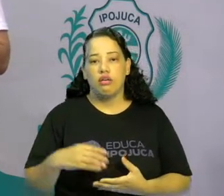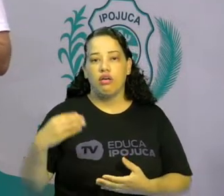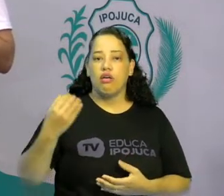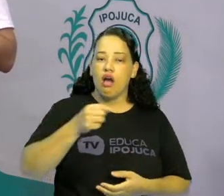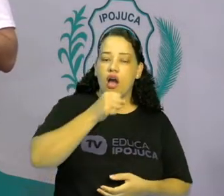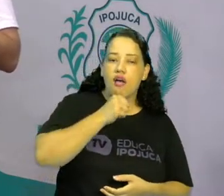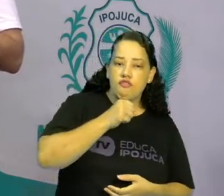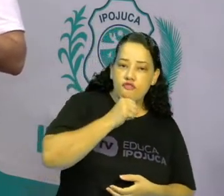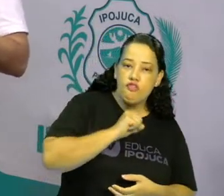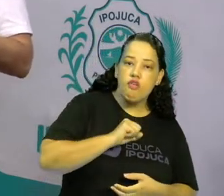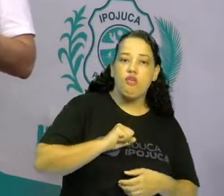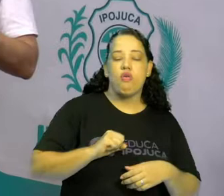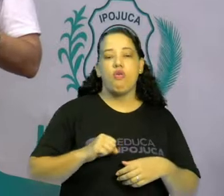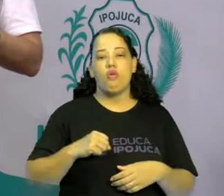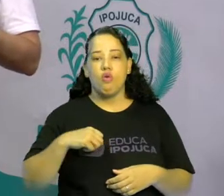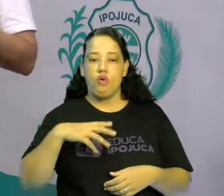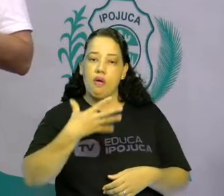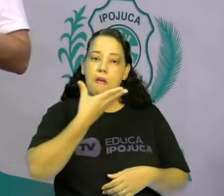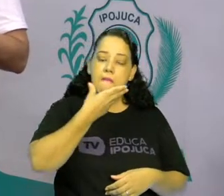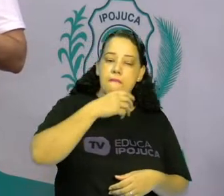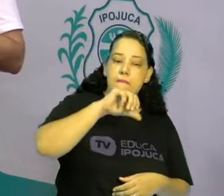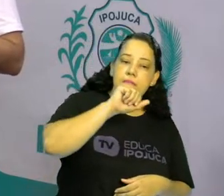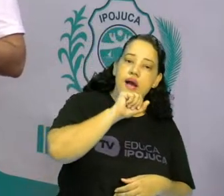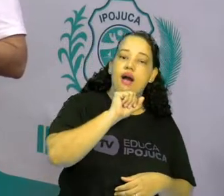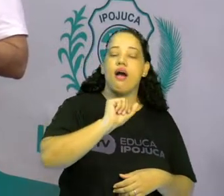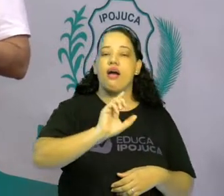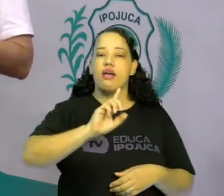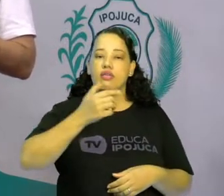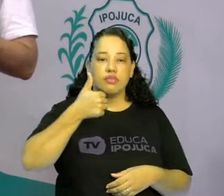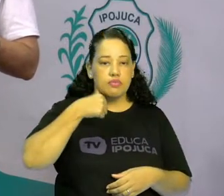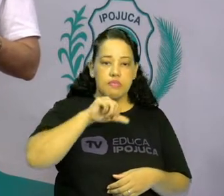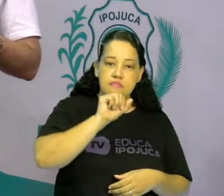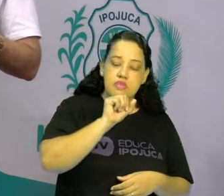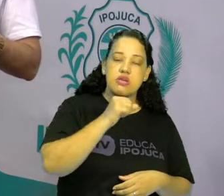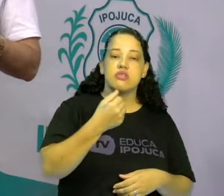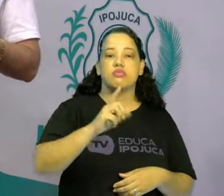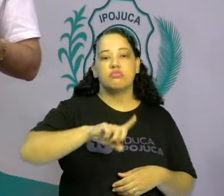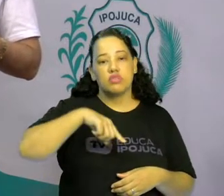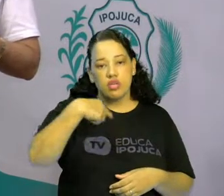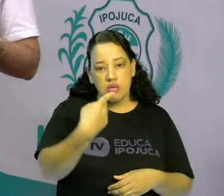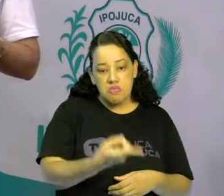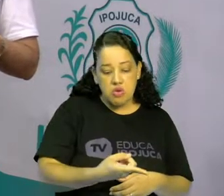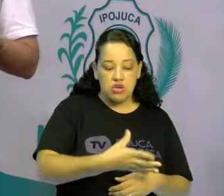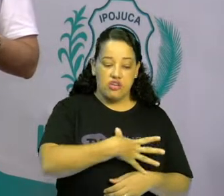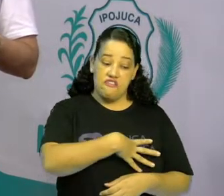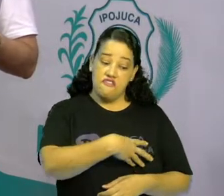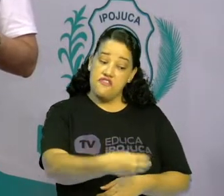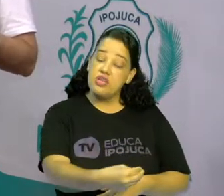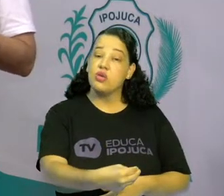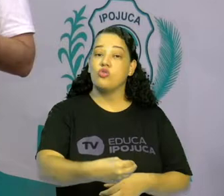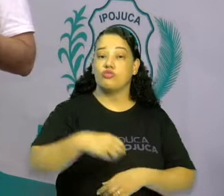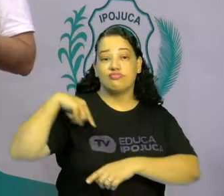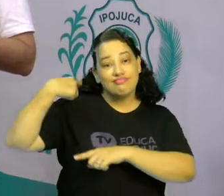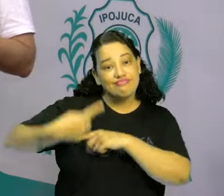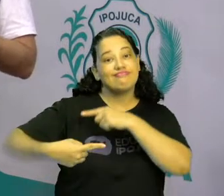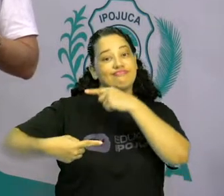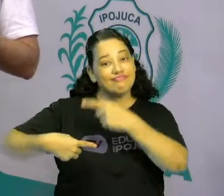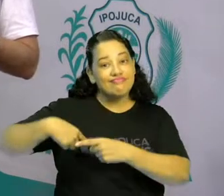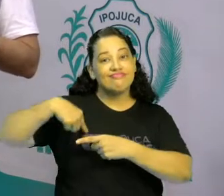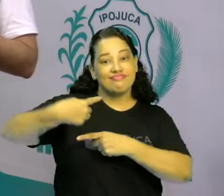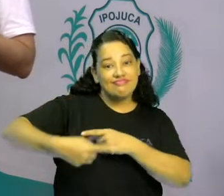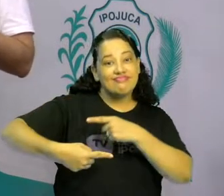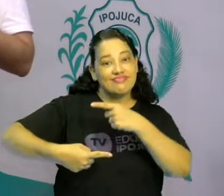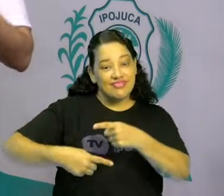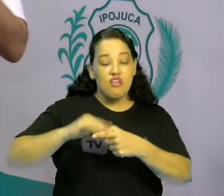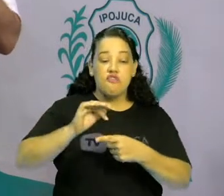avô para os nossos pais e dos nossos pais para os nossos filhos. E em breve vocês